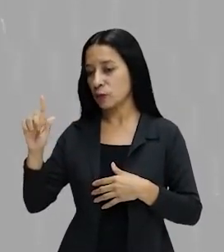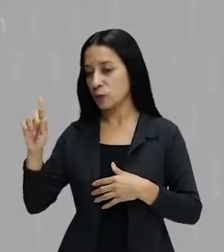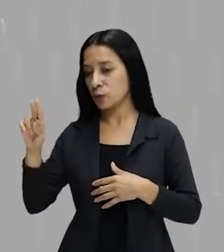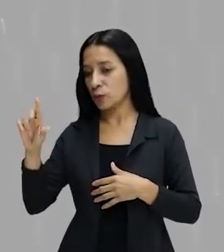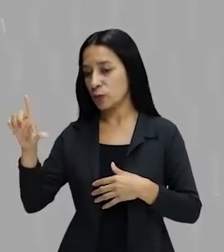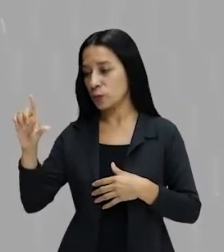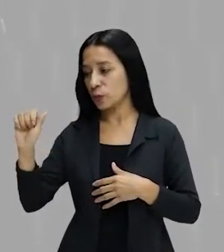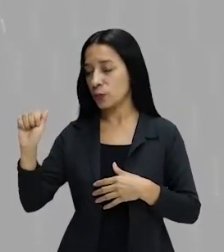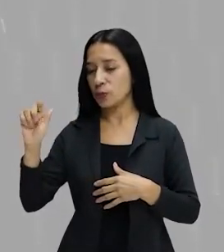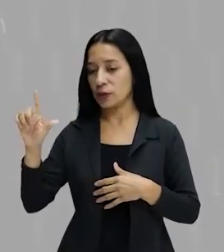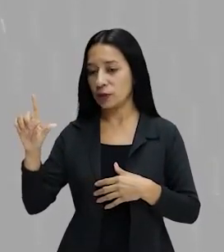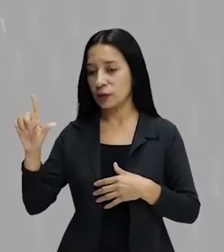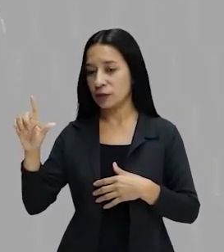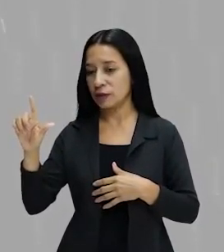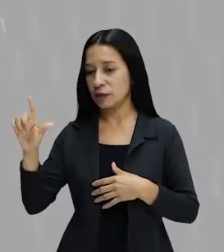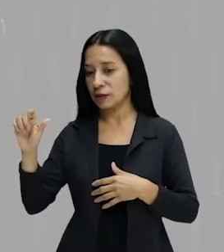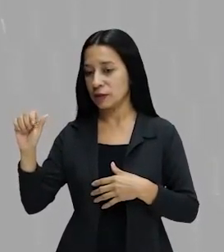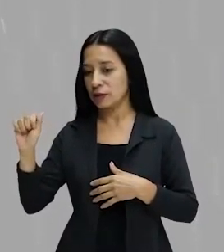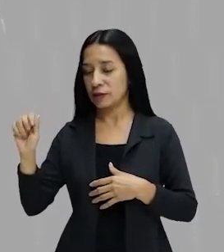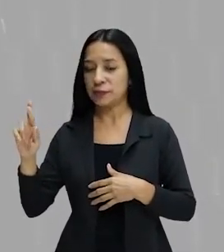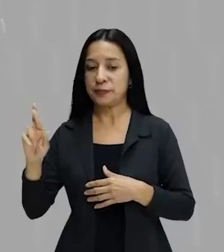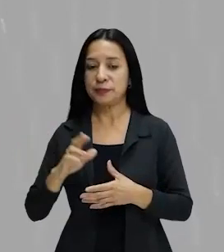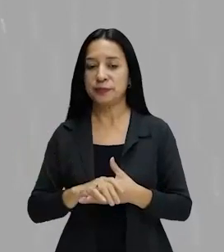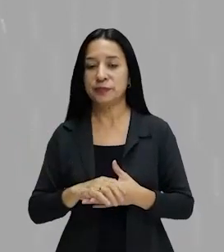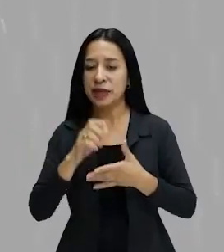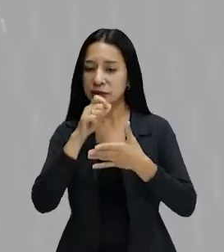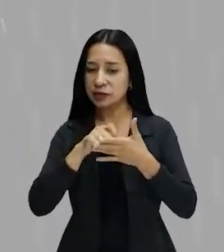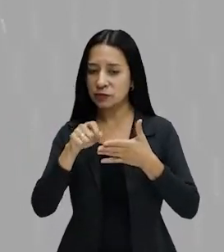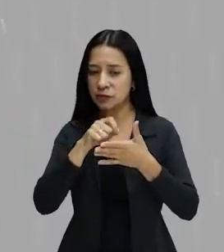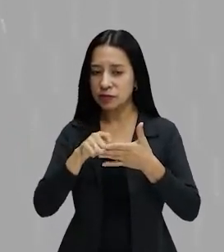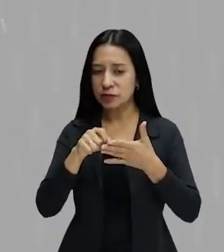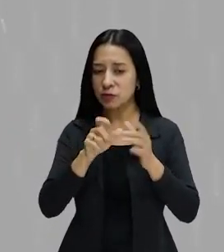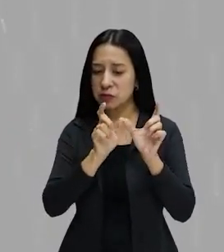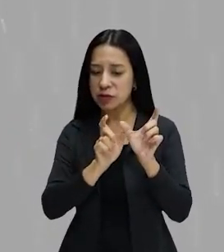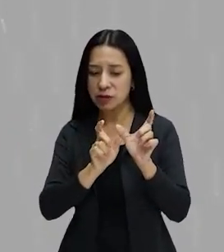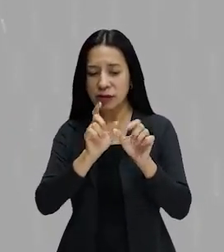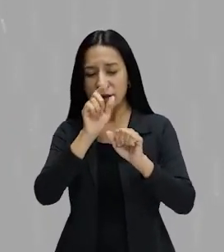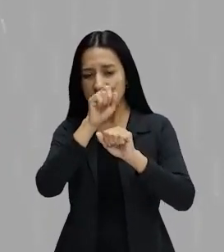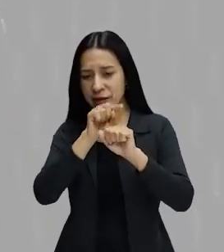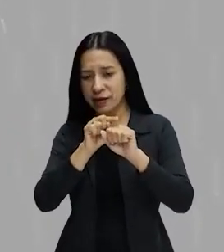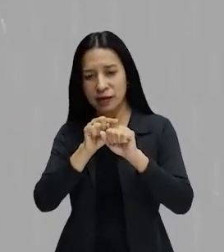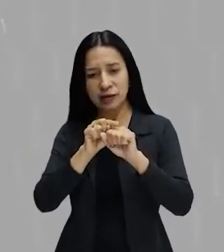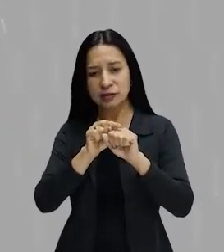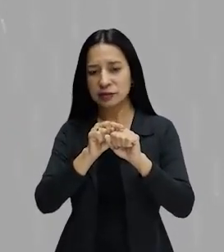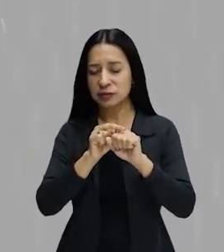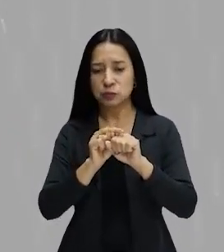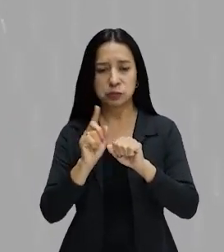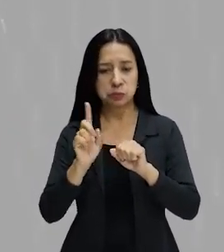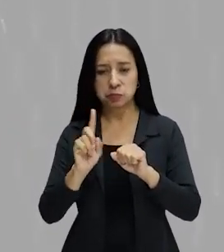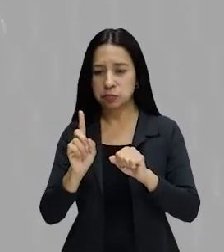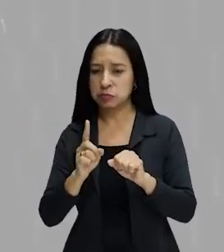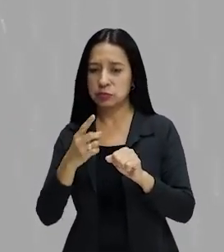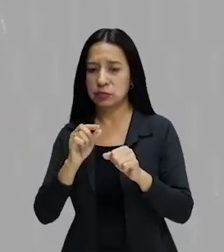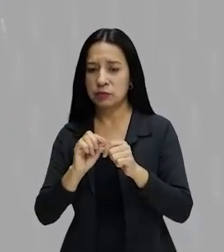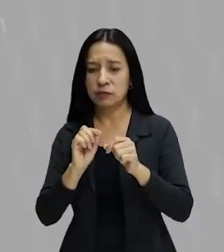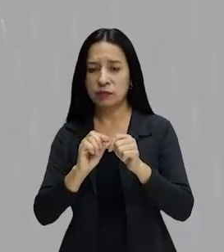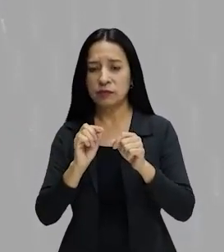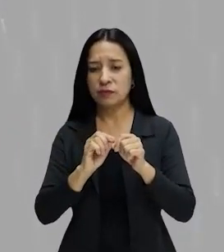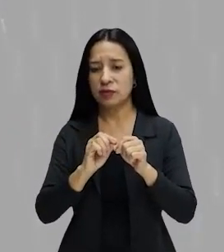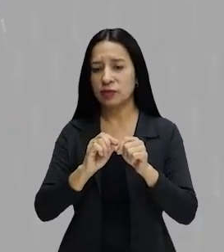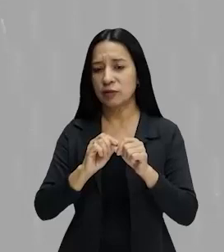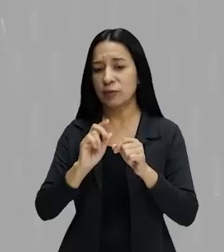feita para humilhar ninguém. Ferreira Goulart escreveu isso. Por quê? Porque os escritores trabalham também com a língua portuguesa, no caso, o Ferreira Goulart,